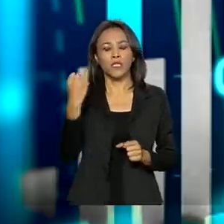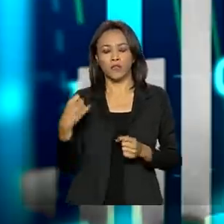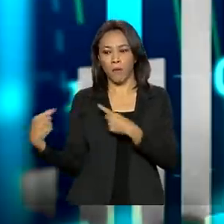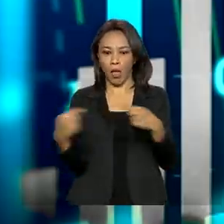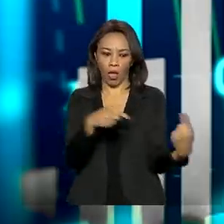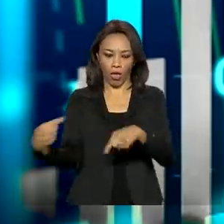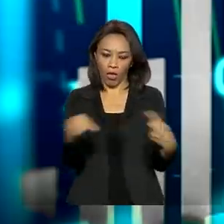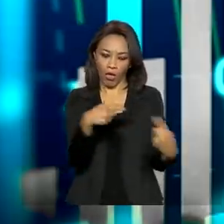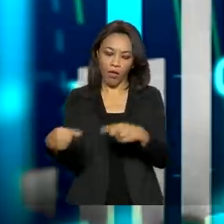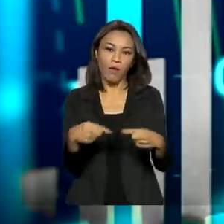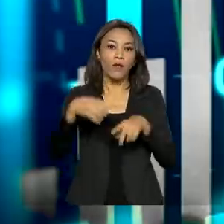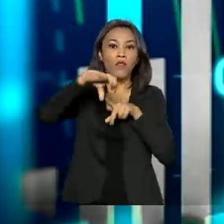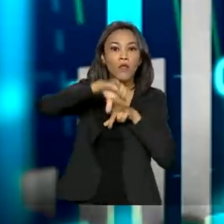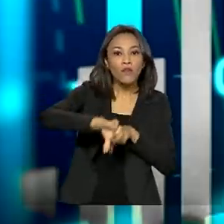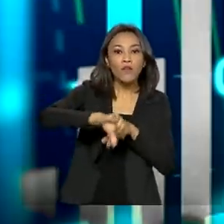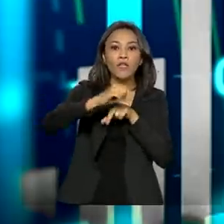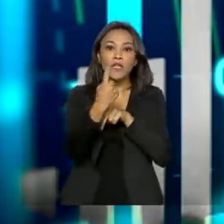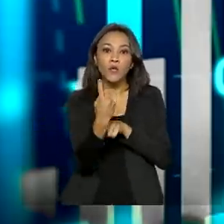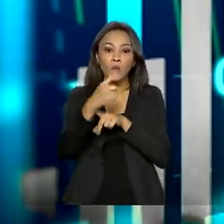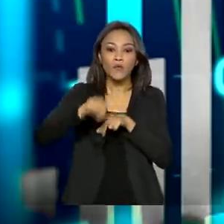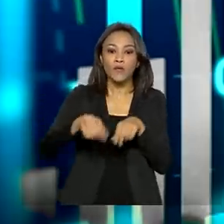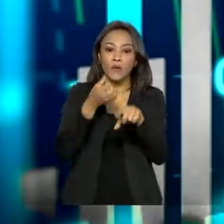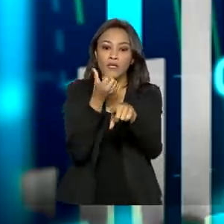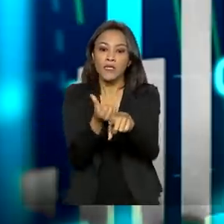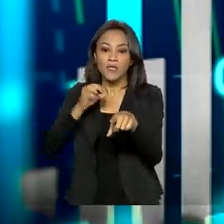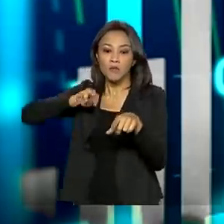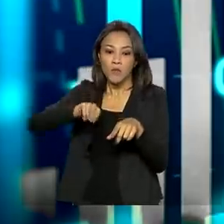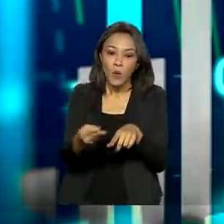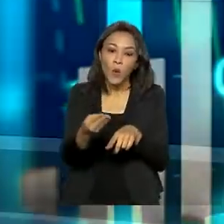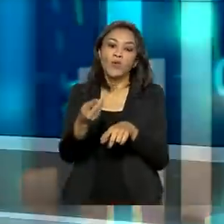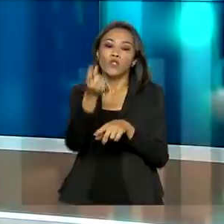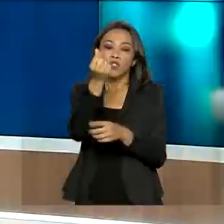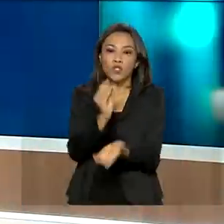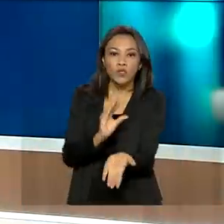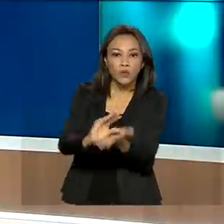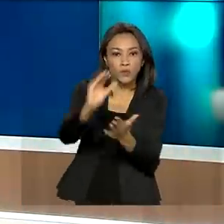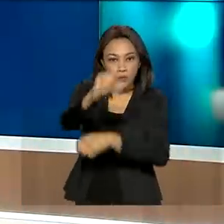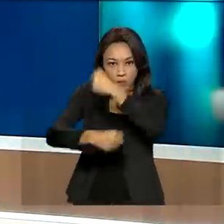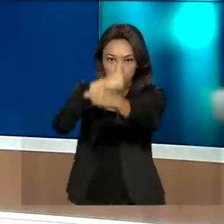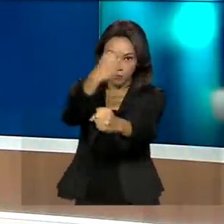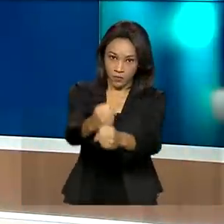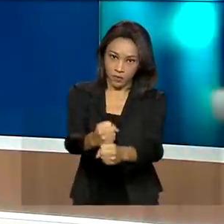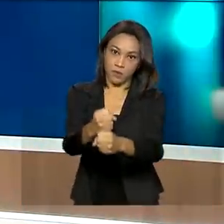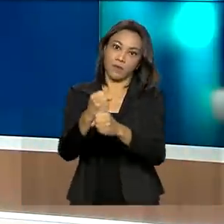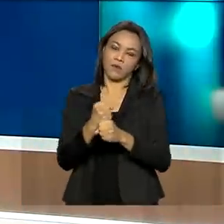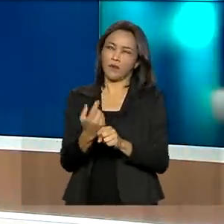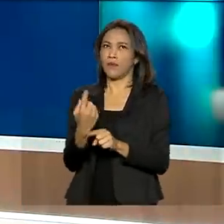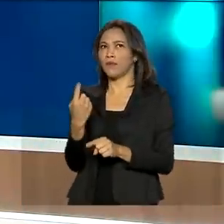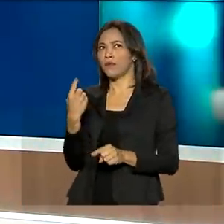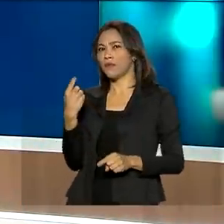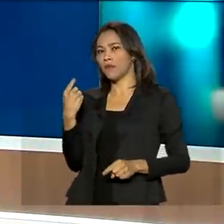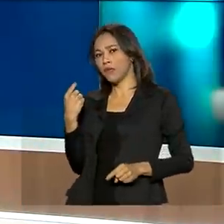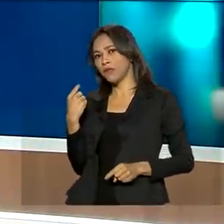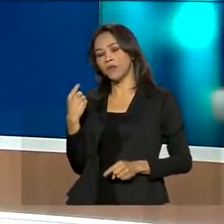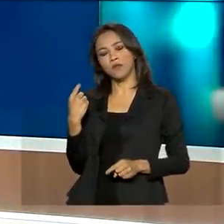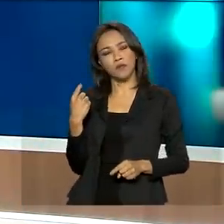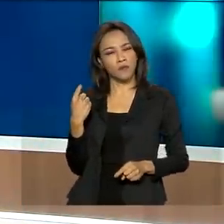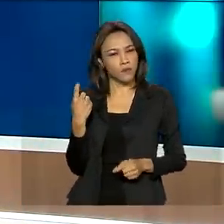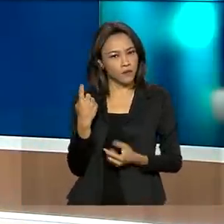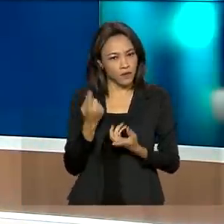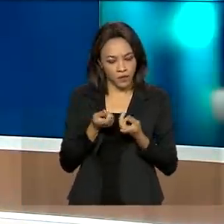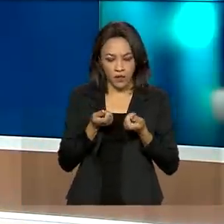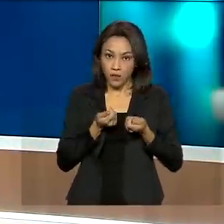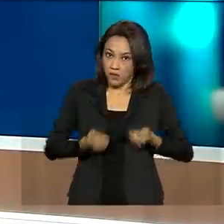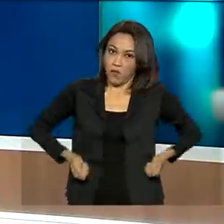é que ela libera R$ 91,6 bilhões de reais no orçamento do ano que vem, incluindo tudo, desde a economia por não